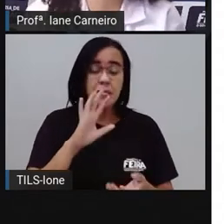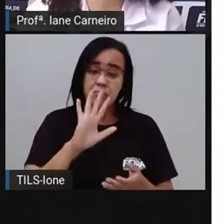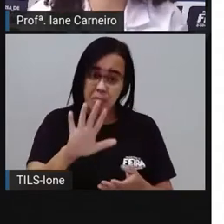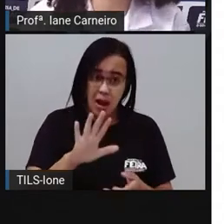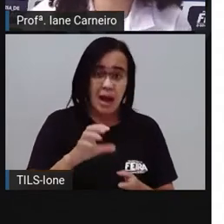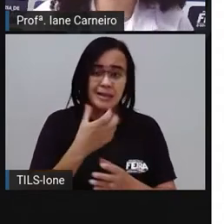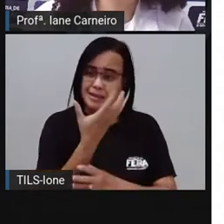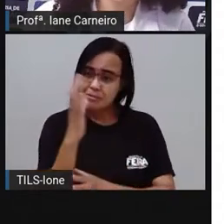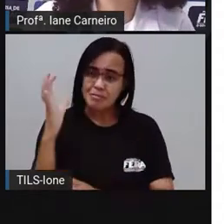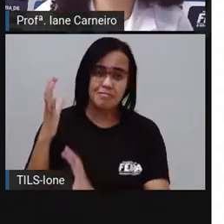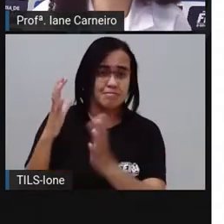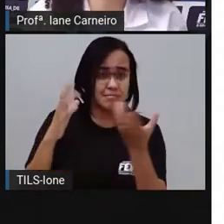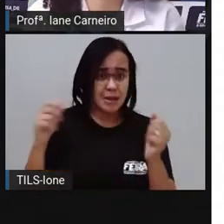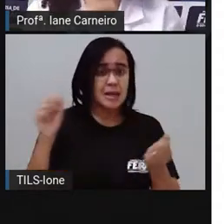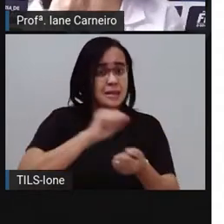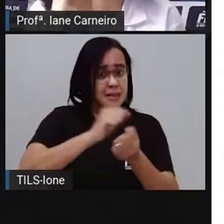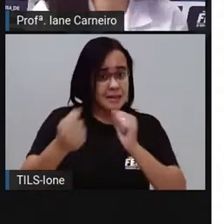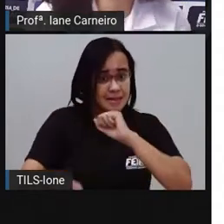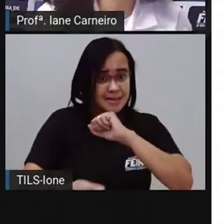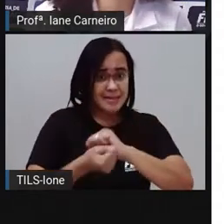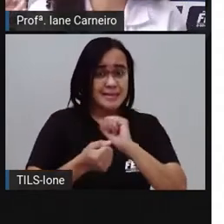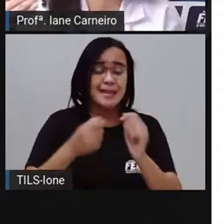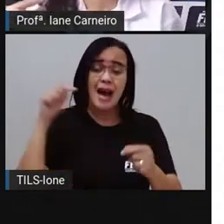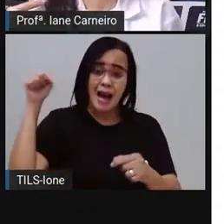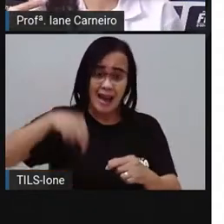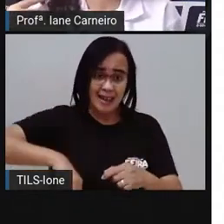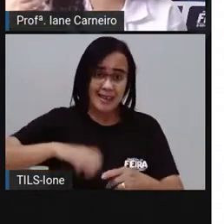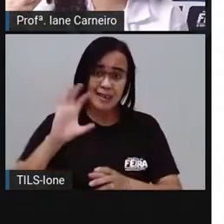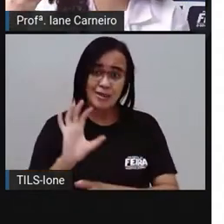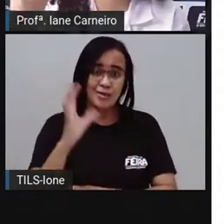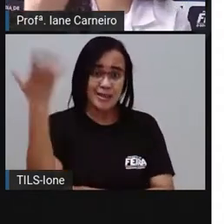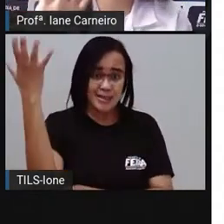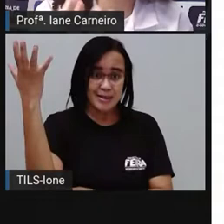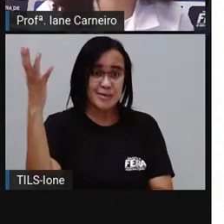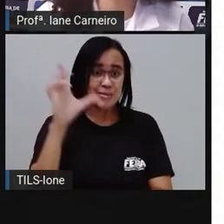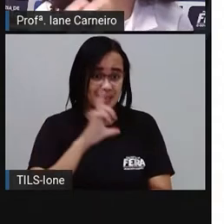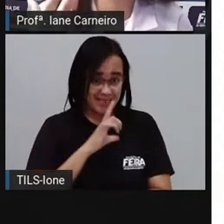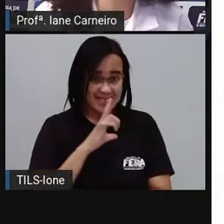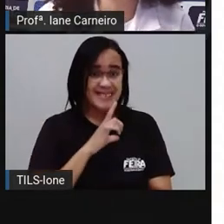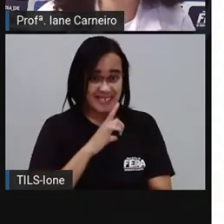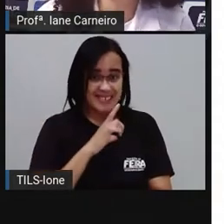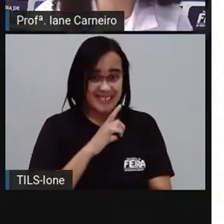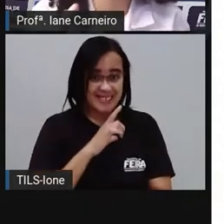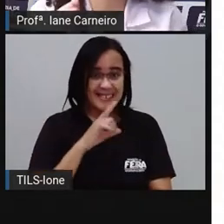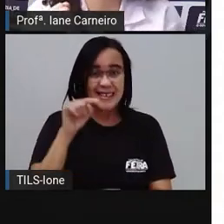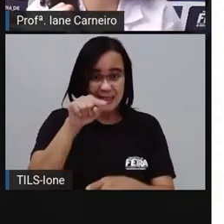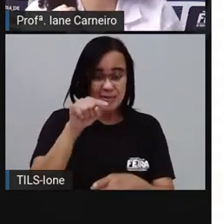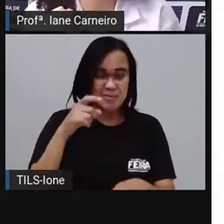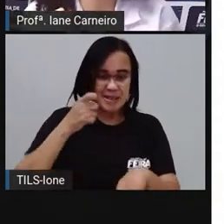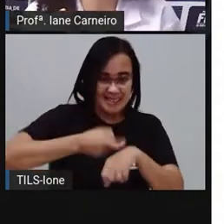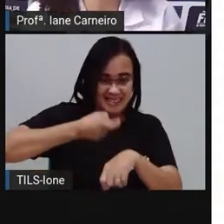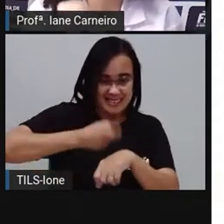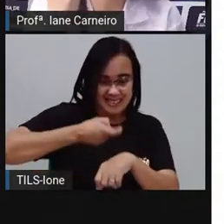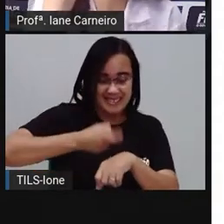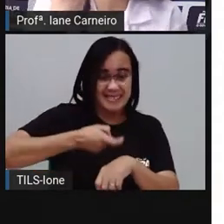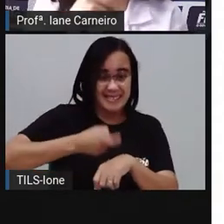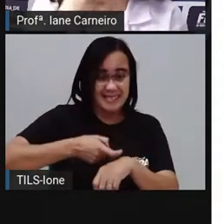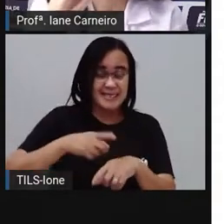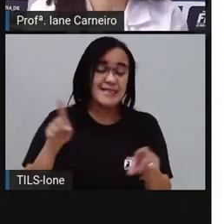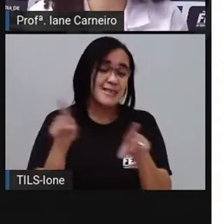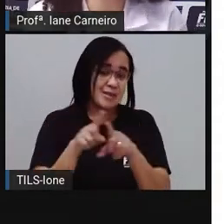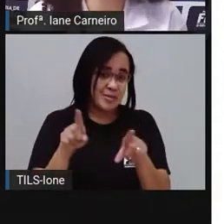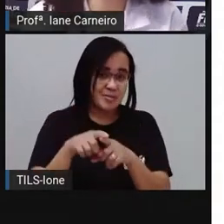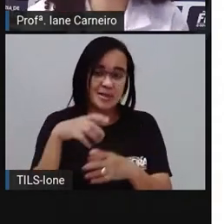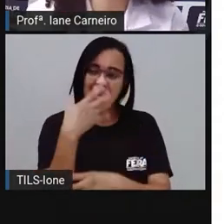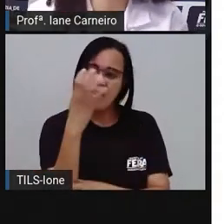clima da nossa região, né? Então a gente viu o cacto, né? Nós vimos as árvores frutíferas da nossa região, né? As frutas